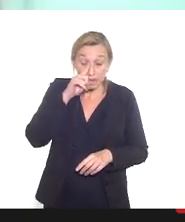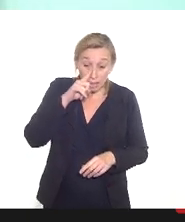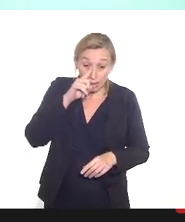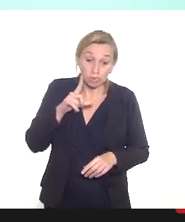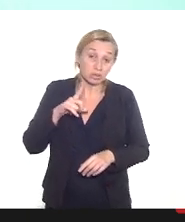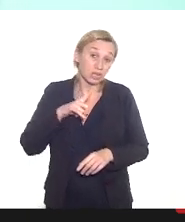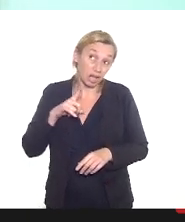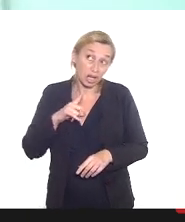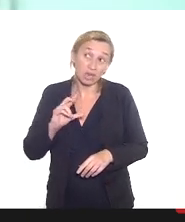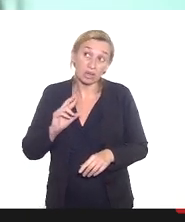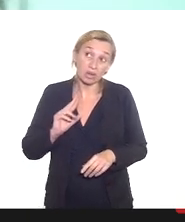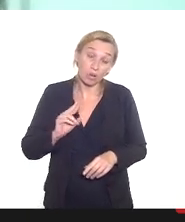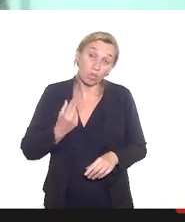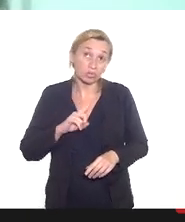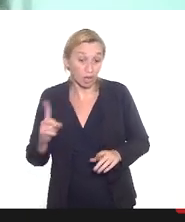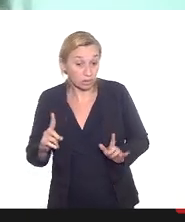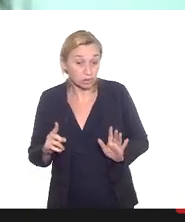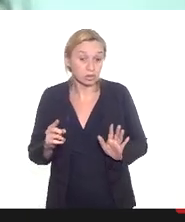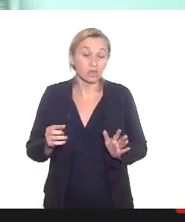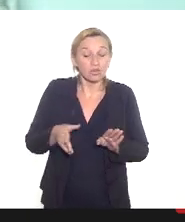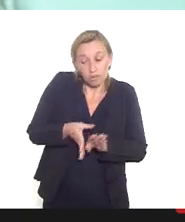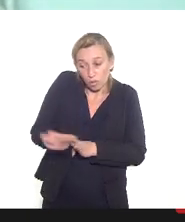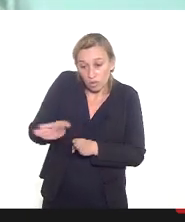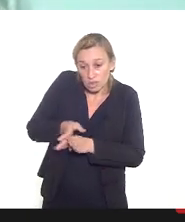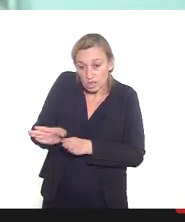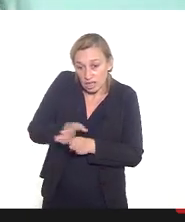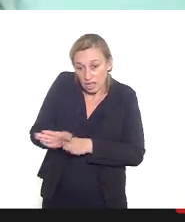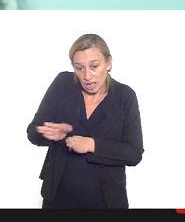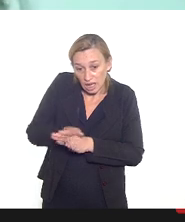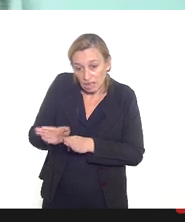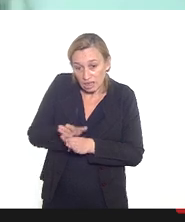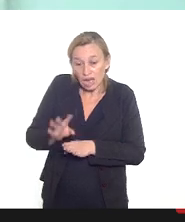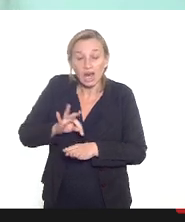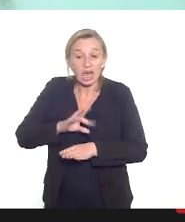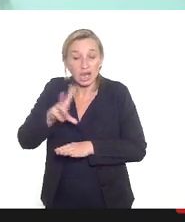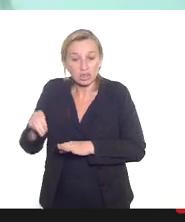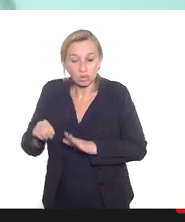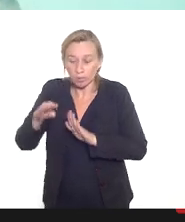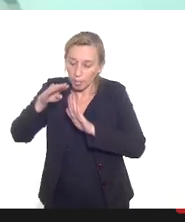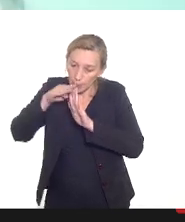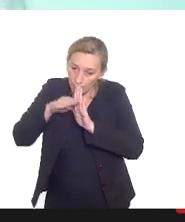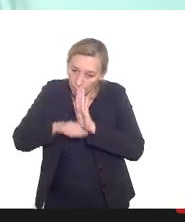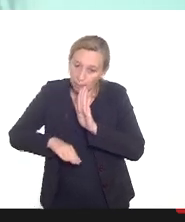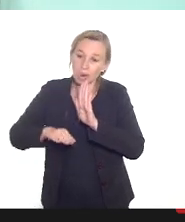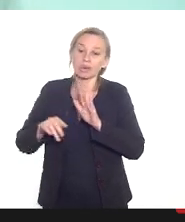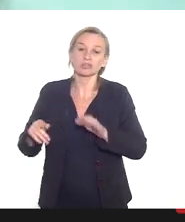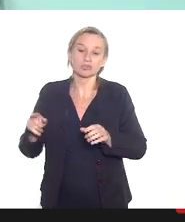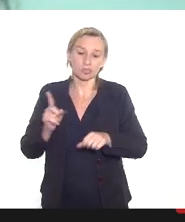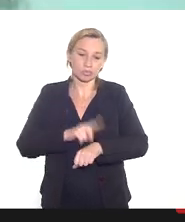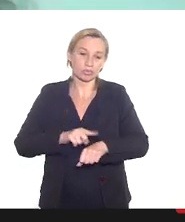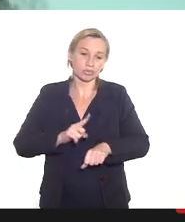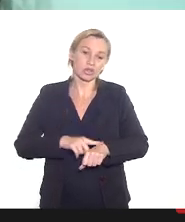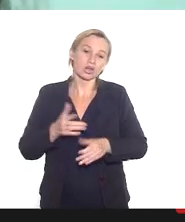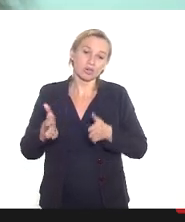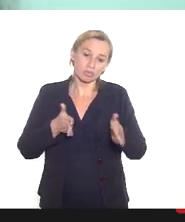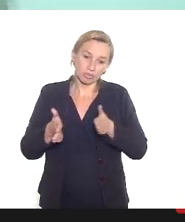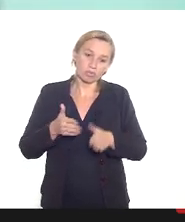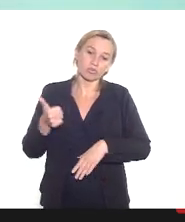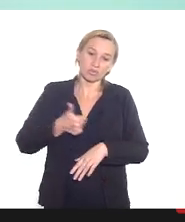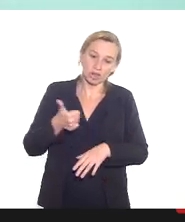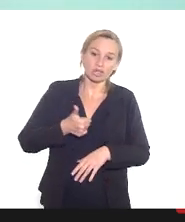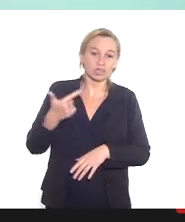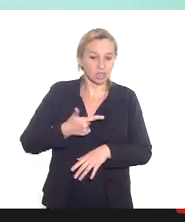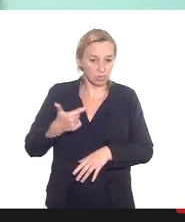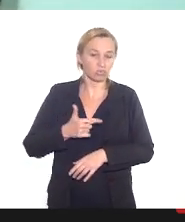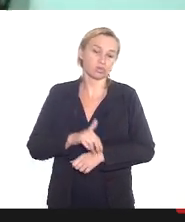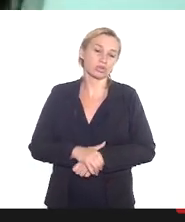riscos e que ela foi orientada quanto a todo esse rito todo o rito da vacinação primeira segunda dose eventos